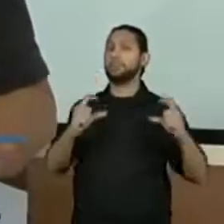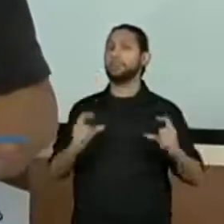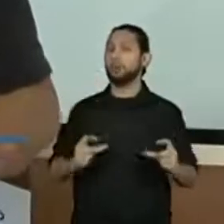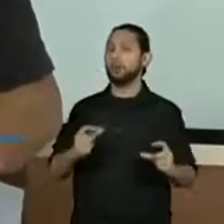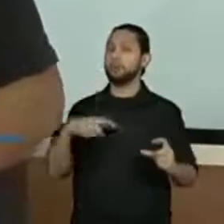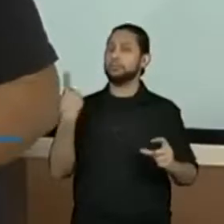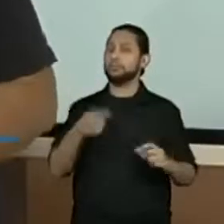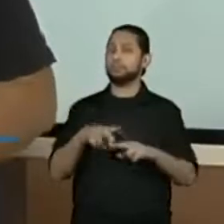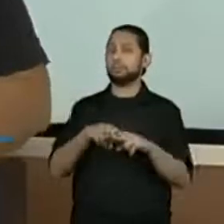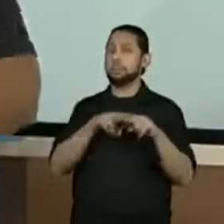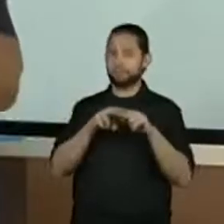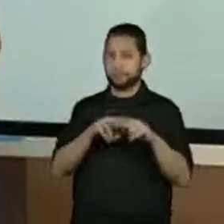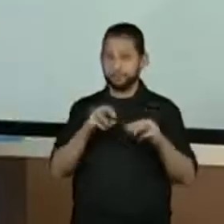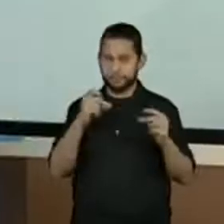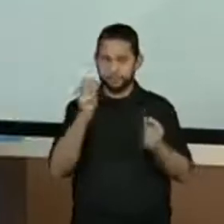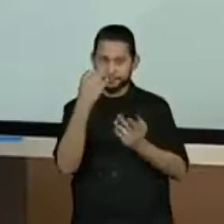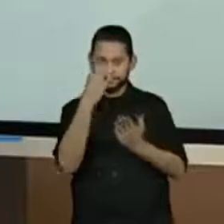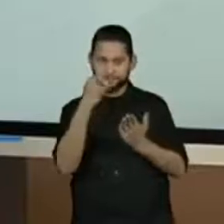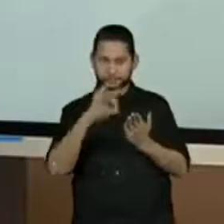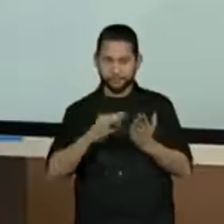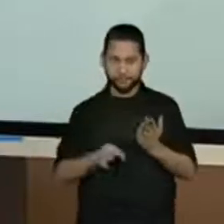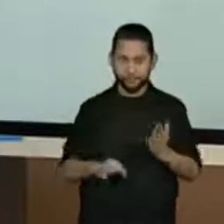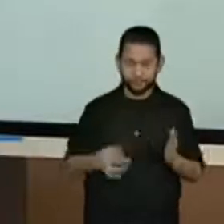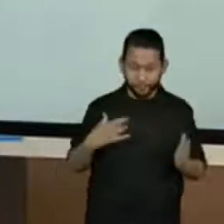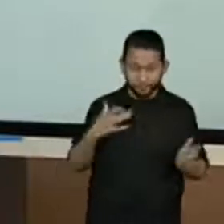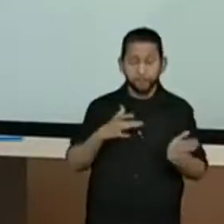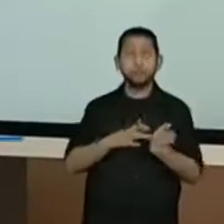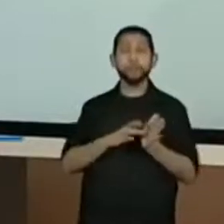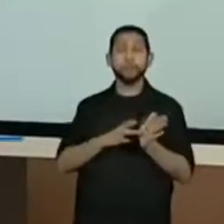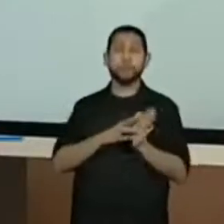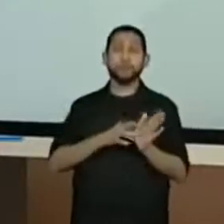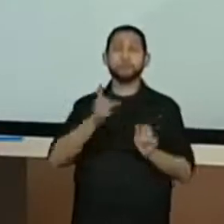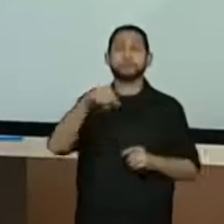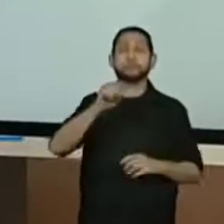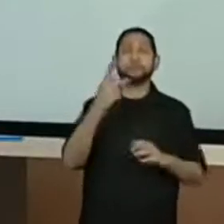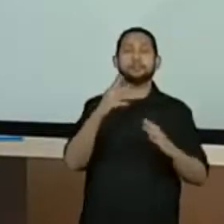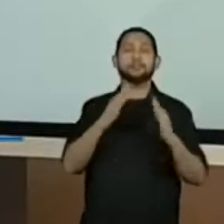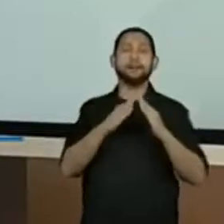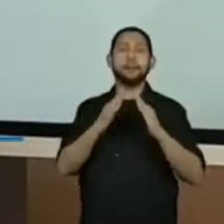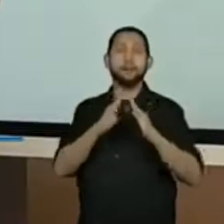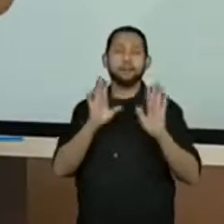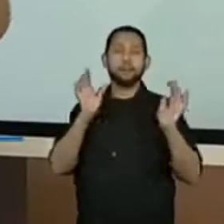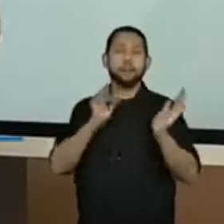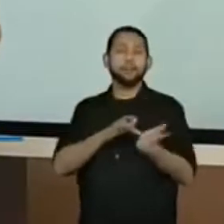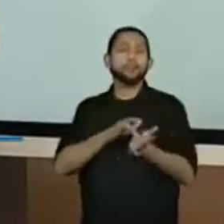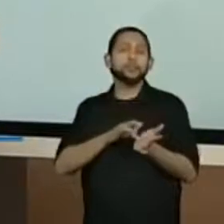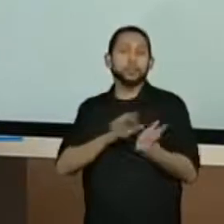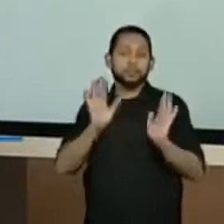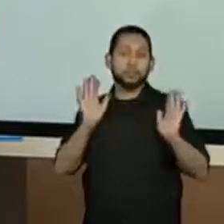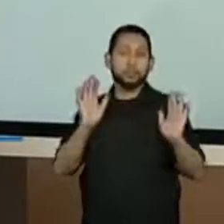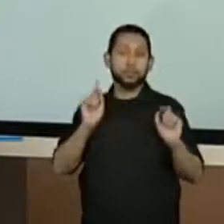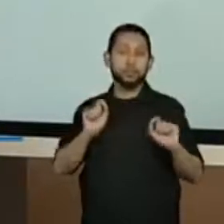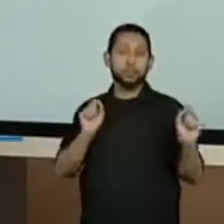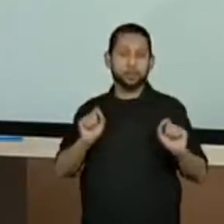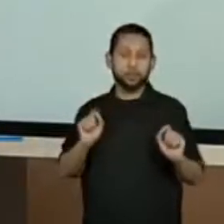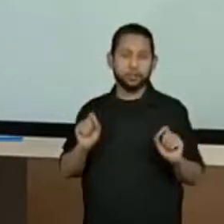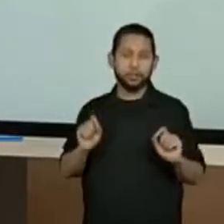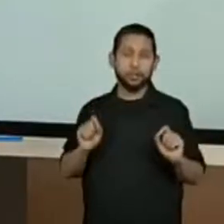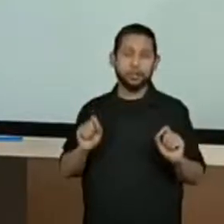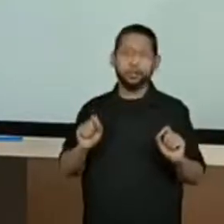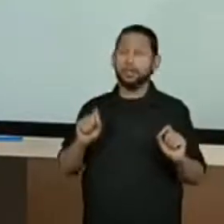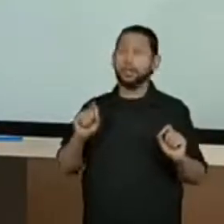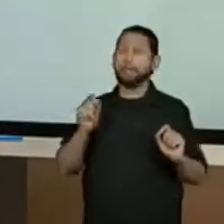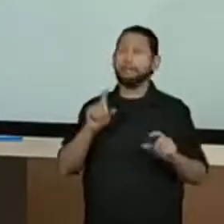revisamos. Nós vamos ter que fazer de conta, a galerinha que está em casa faz de conta que a gente não está vendo o erro de